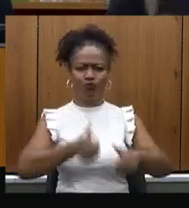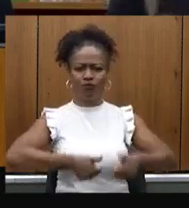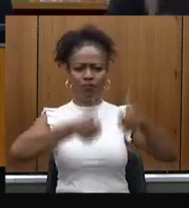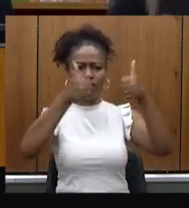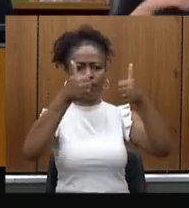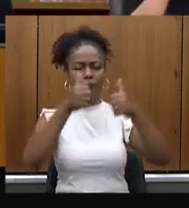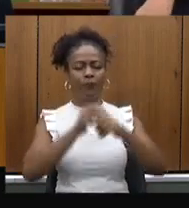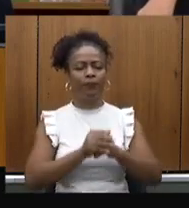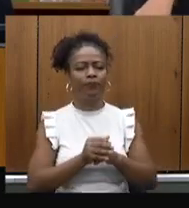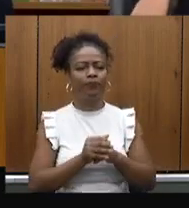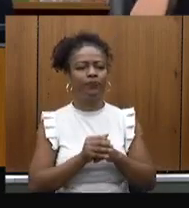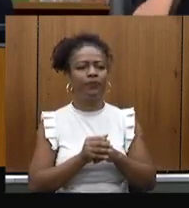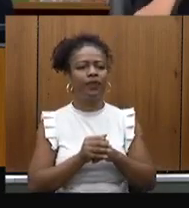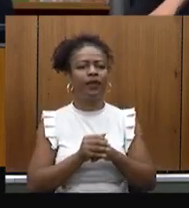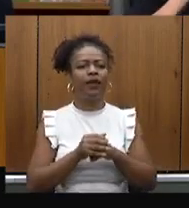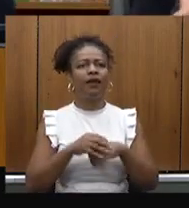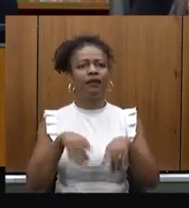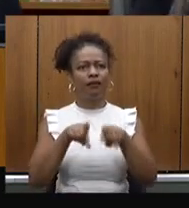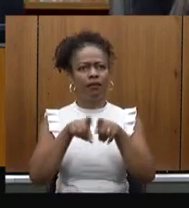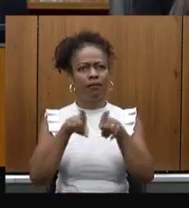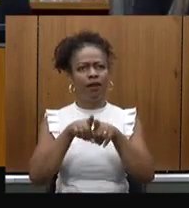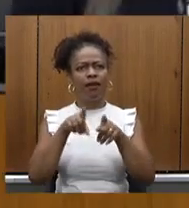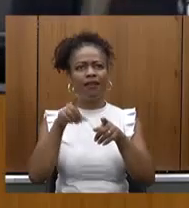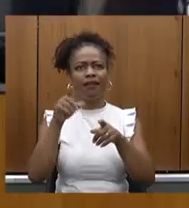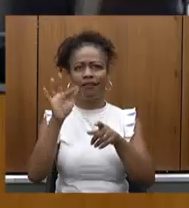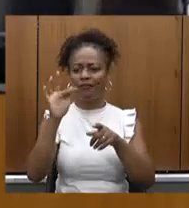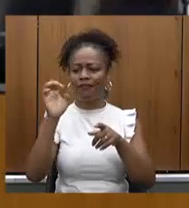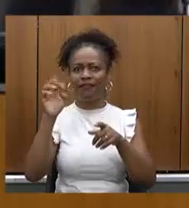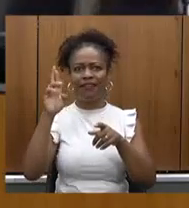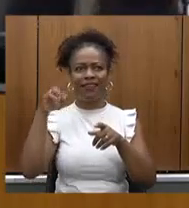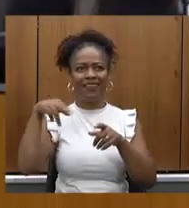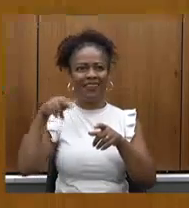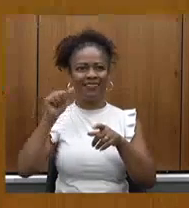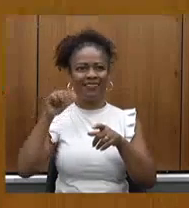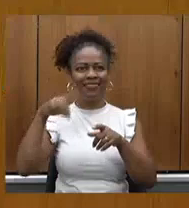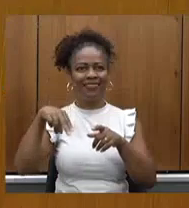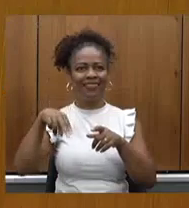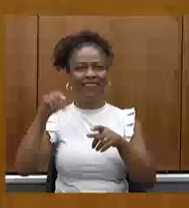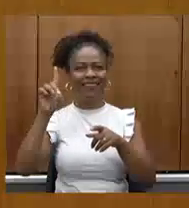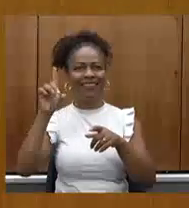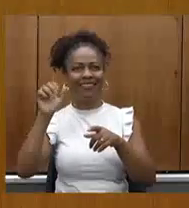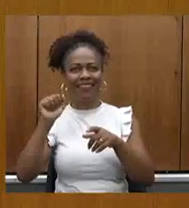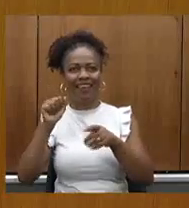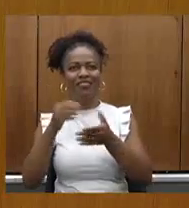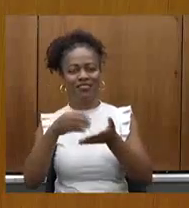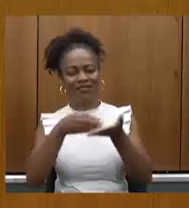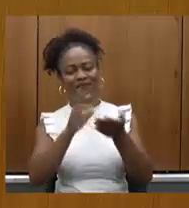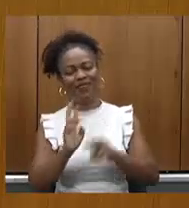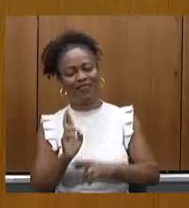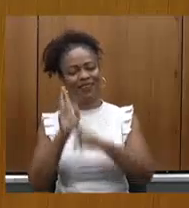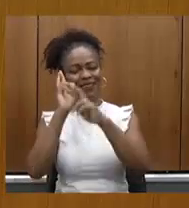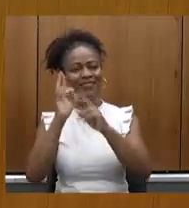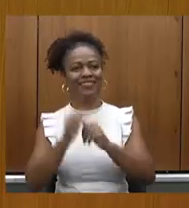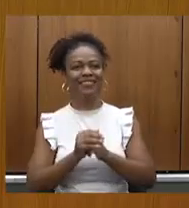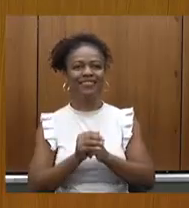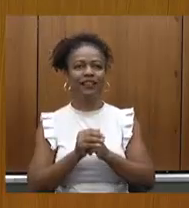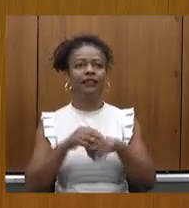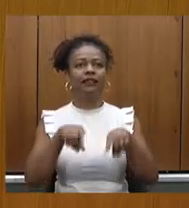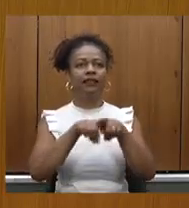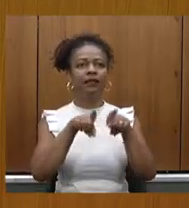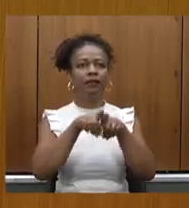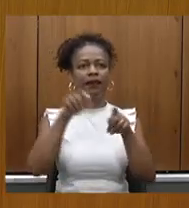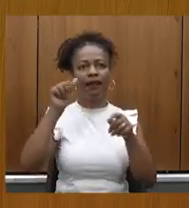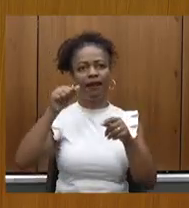aí do SAMU, a Fernanda está aqui representando, não é, Fernanda? A Anelisa, que é a gerente do nosso projeto, ela não